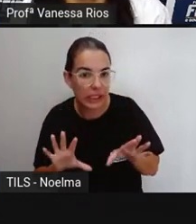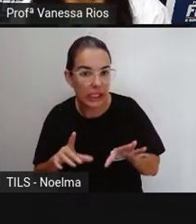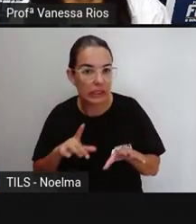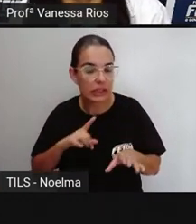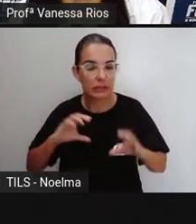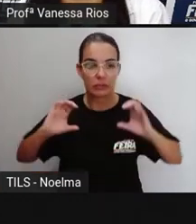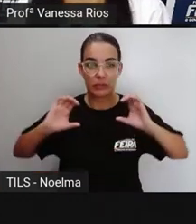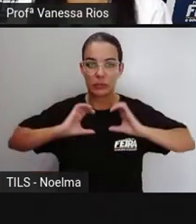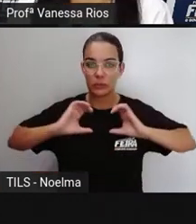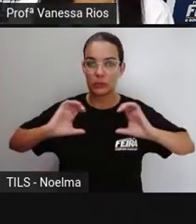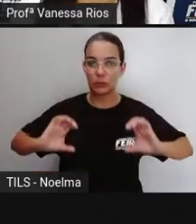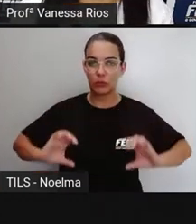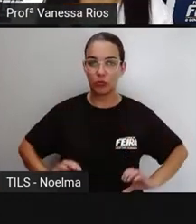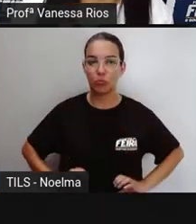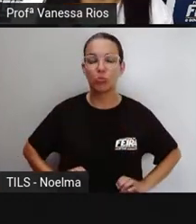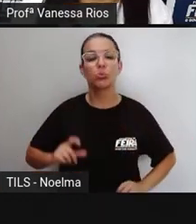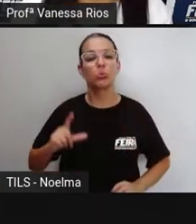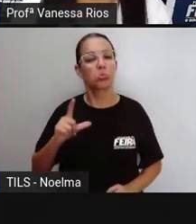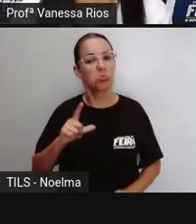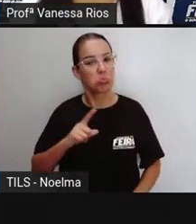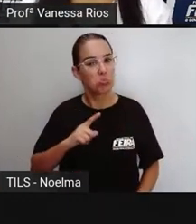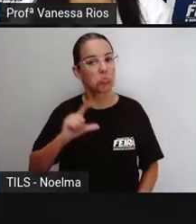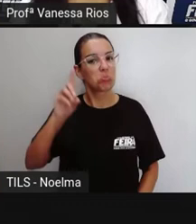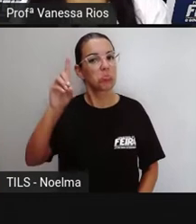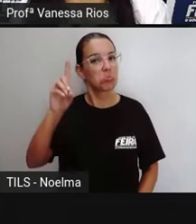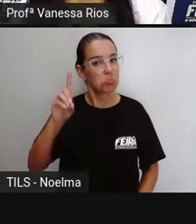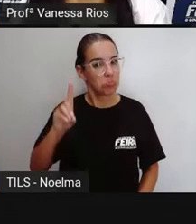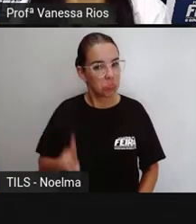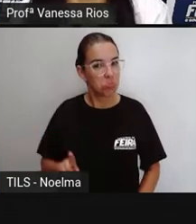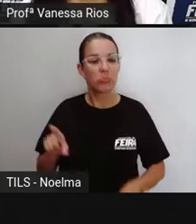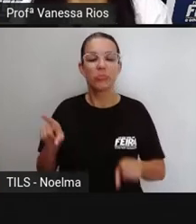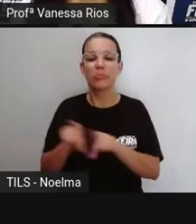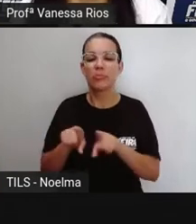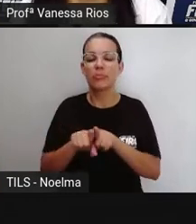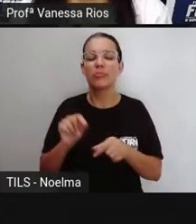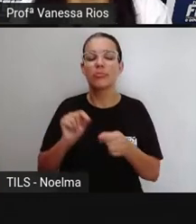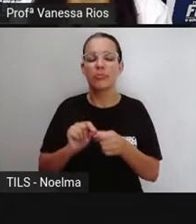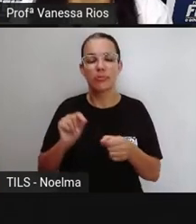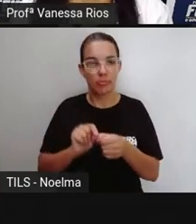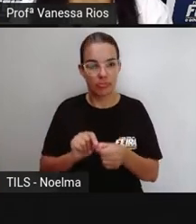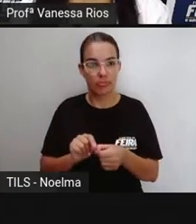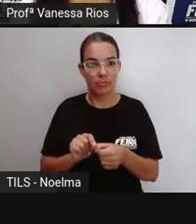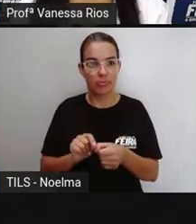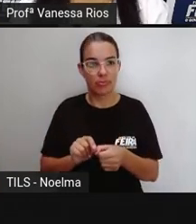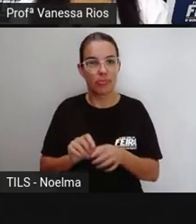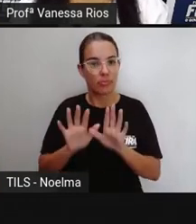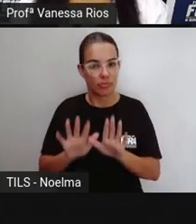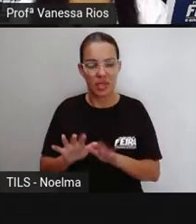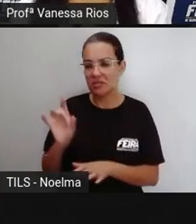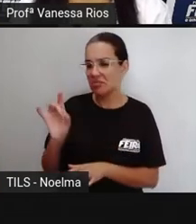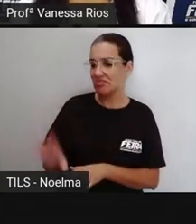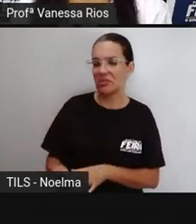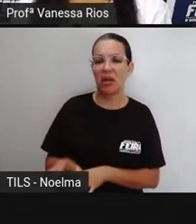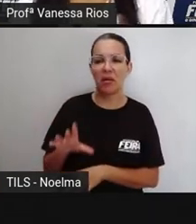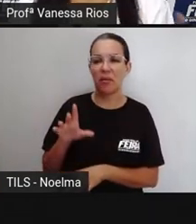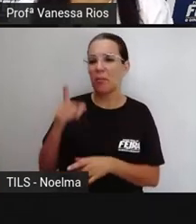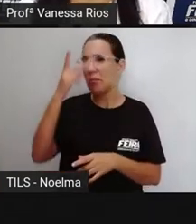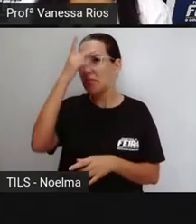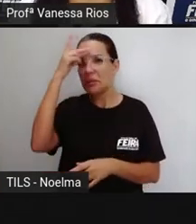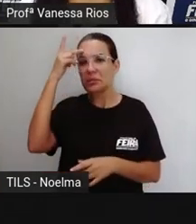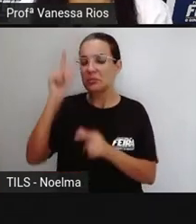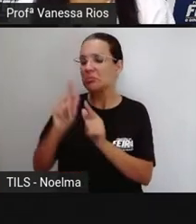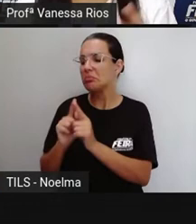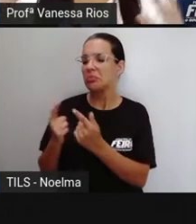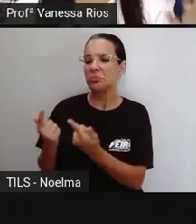cidadania, vai possuir os direitos e também vai possuir os deveres. Não basta simplesmente pessoas se